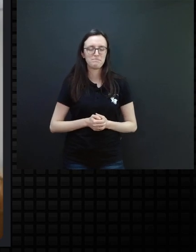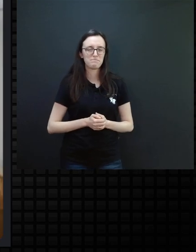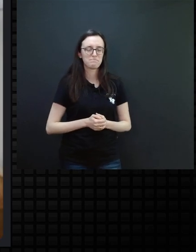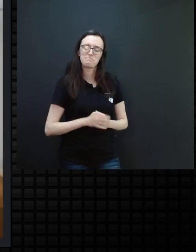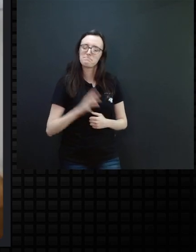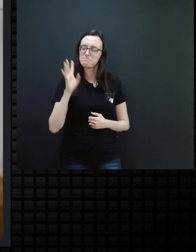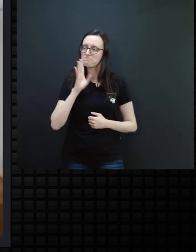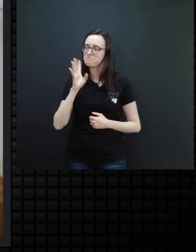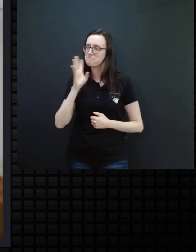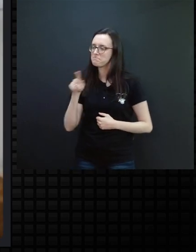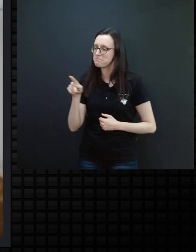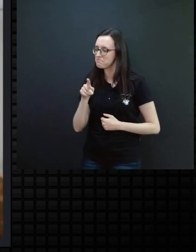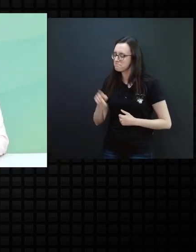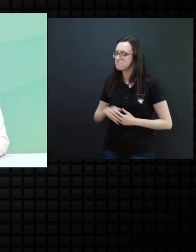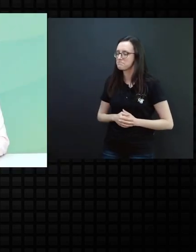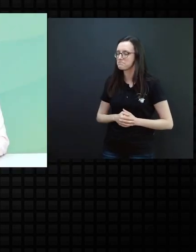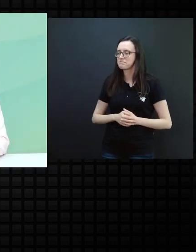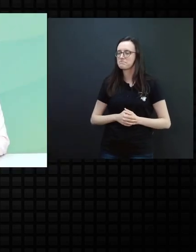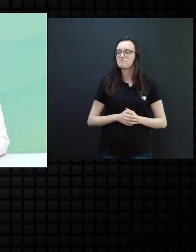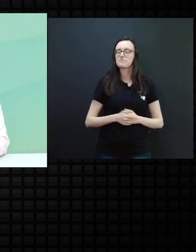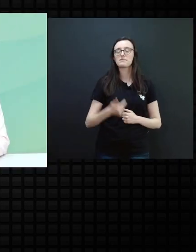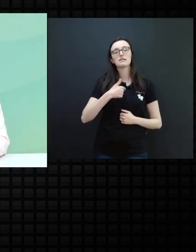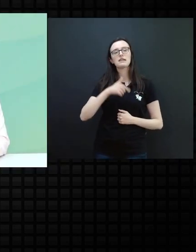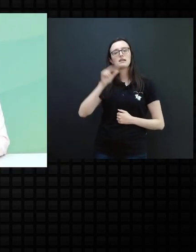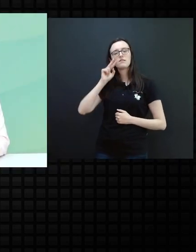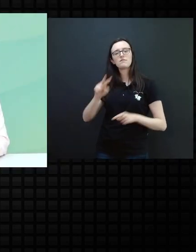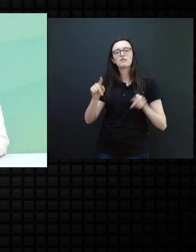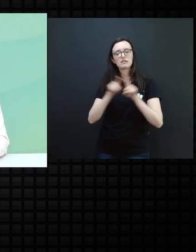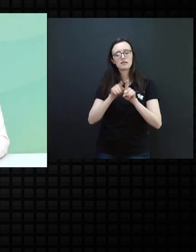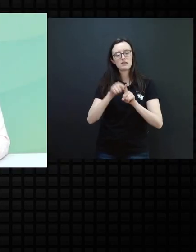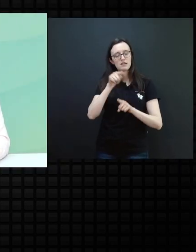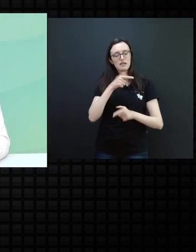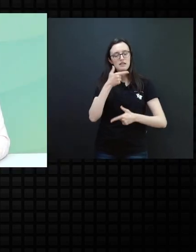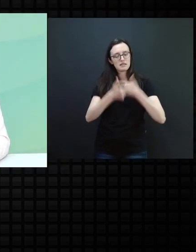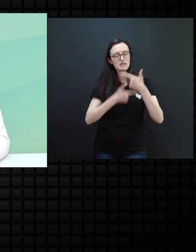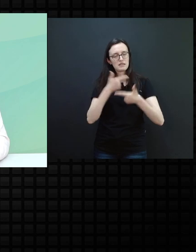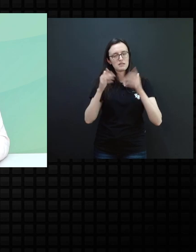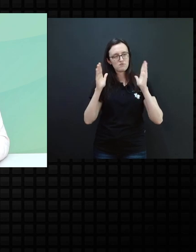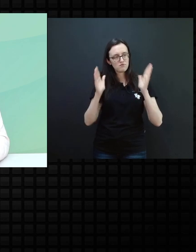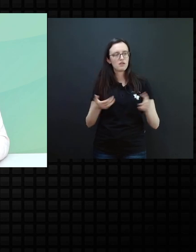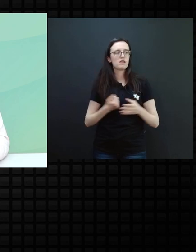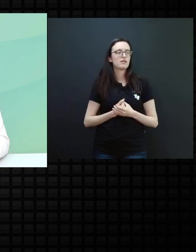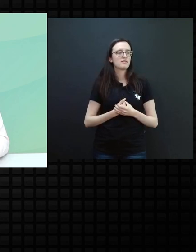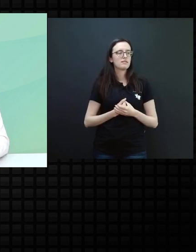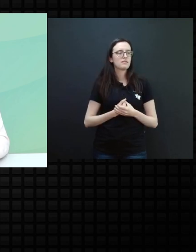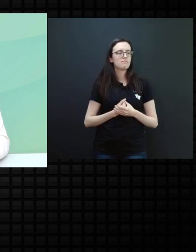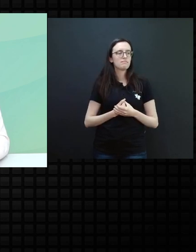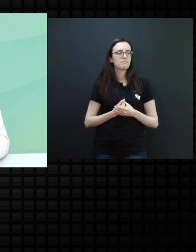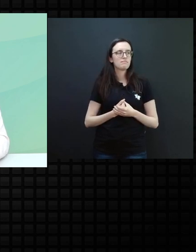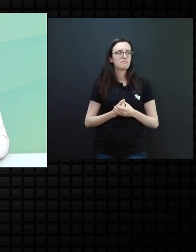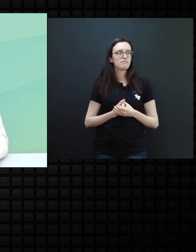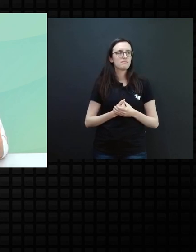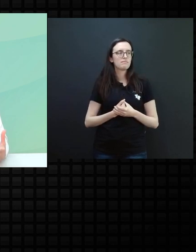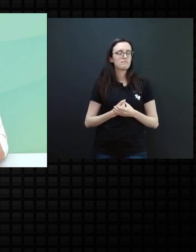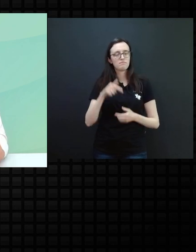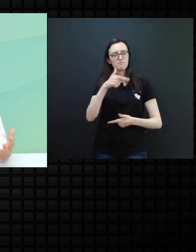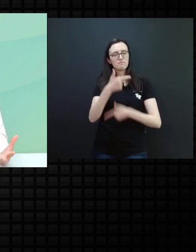Legal, Carol, eu vejo assim, esse trabalho é um trabalho